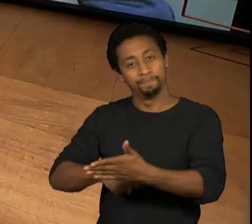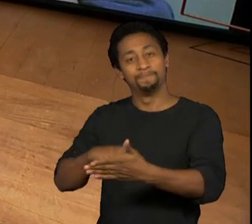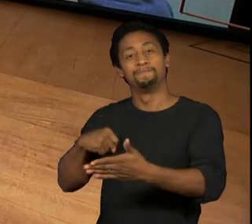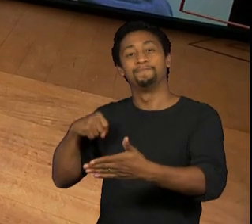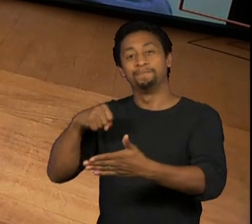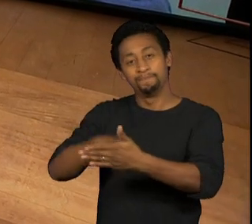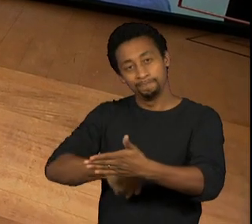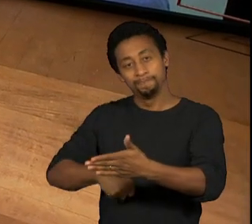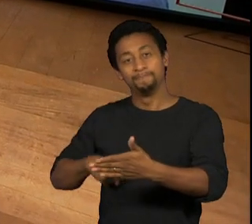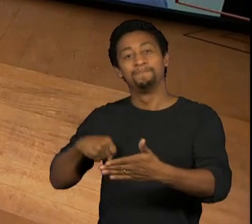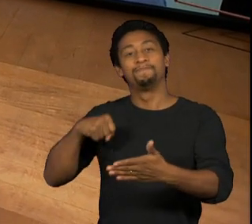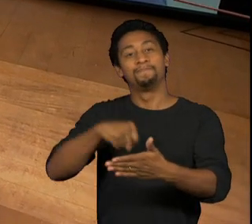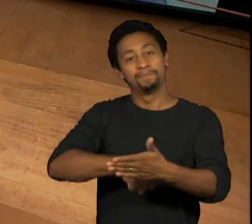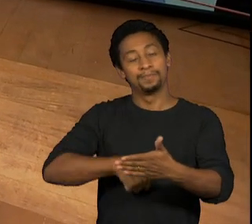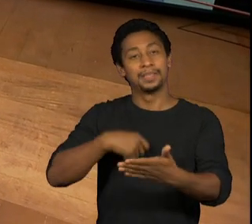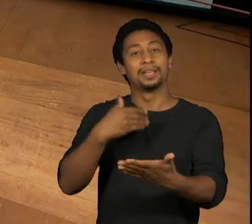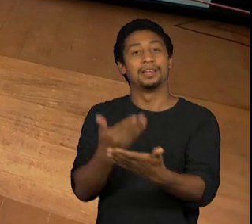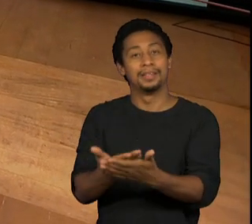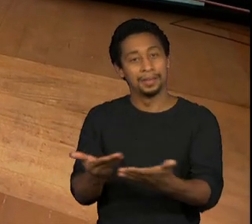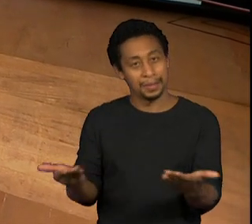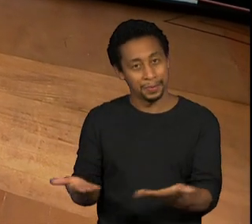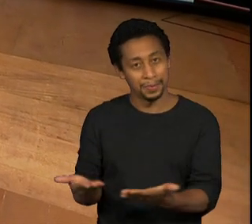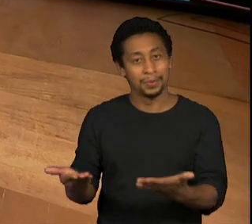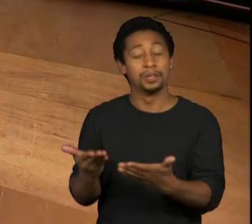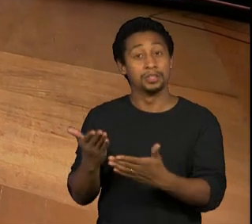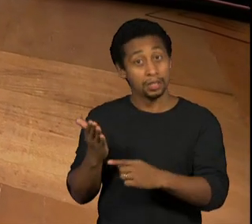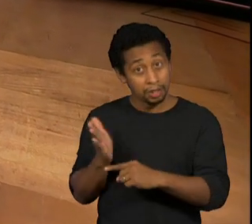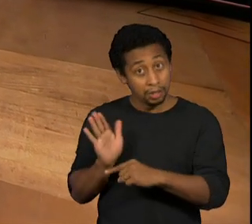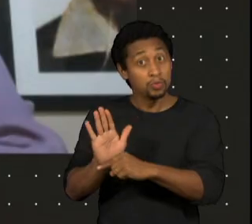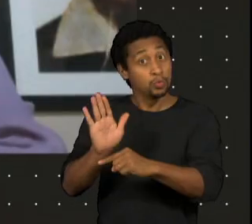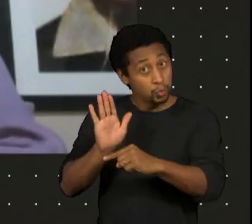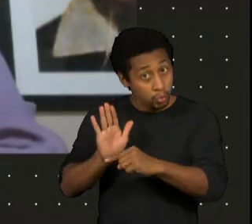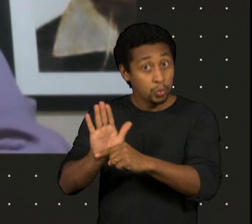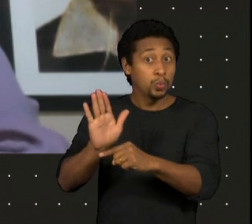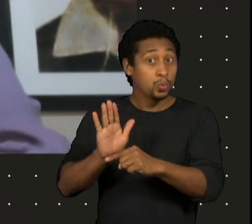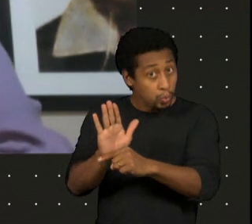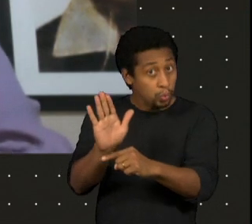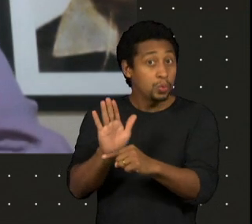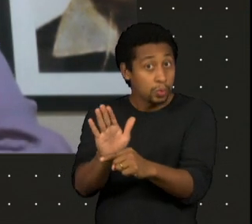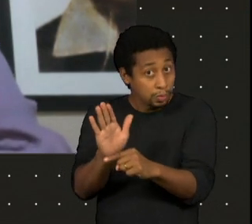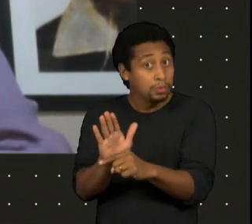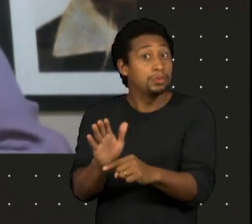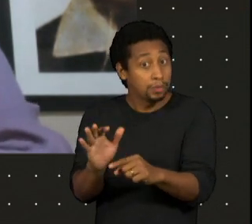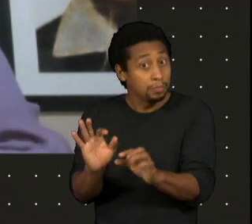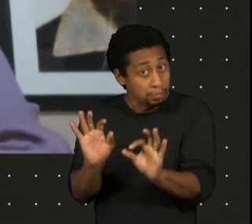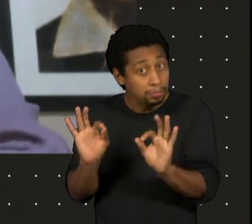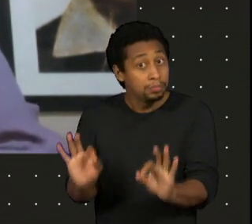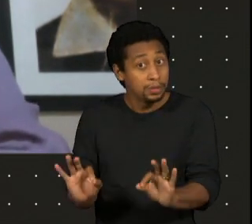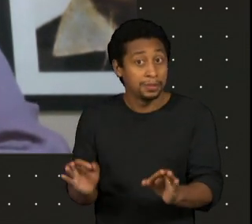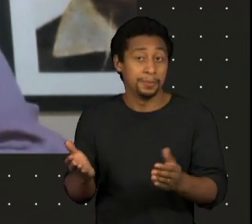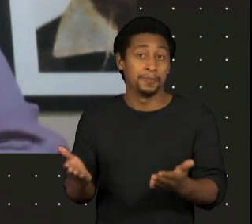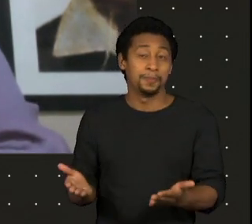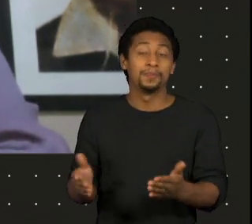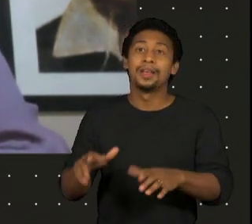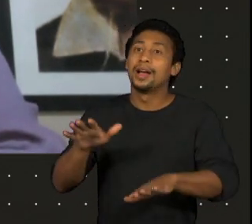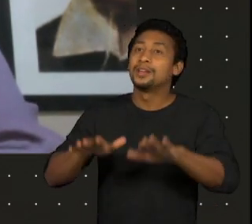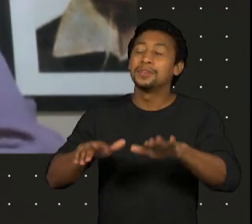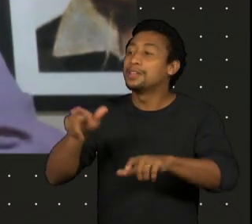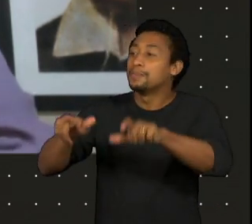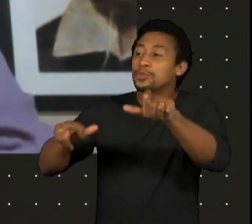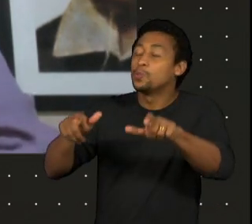Acho que ajuda muito a gente... Talvez a principal pessoa que mantém a memória da Eleni,